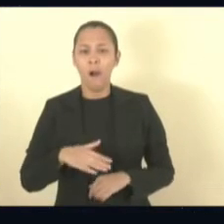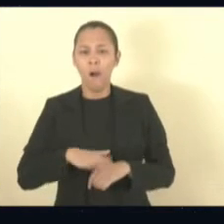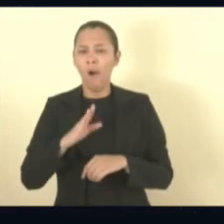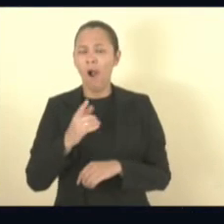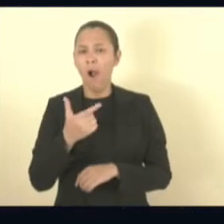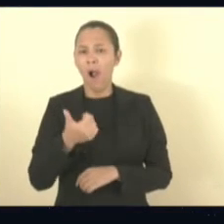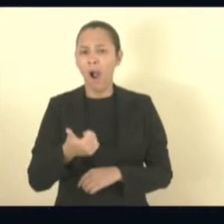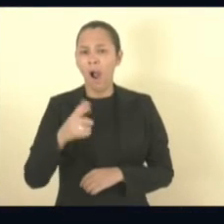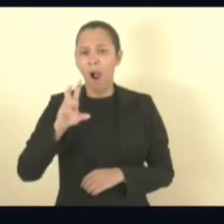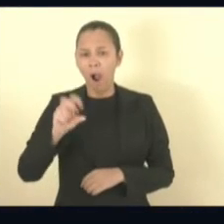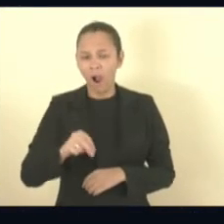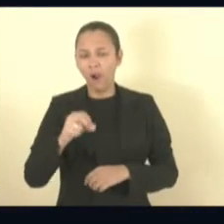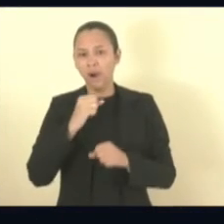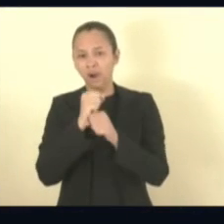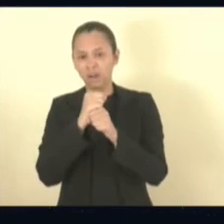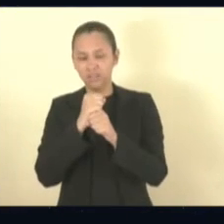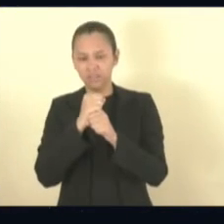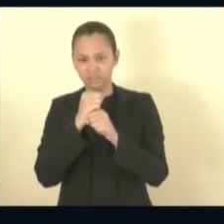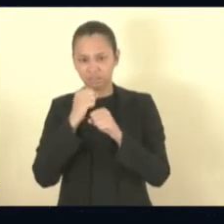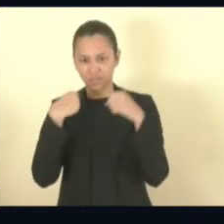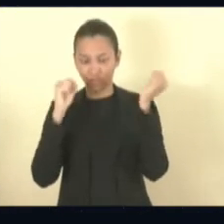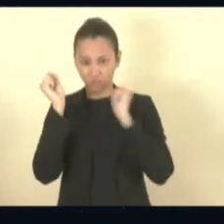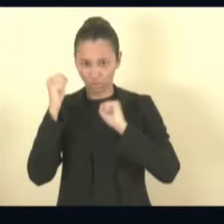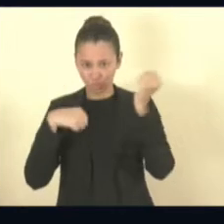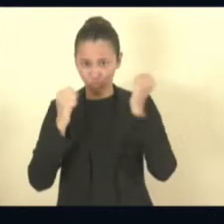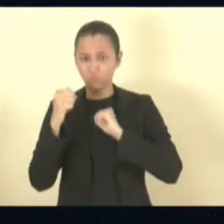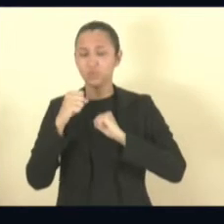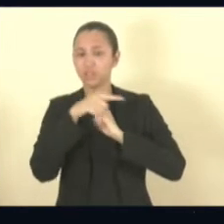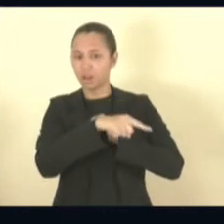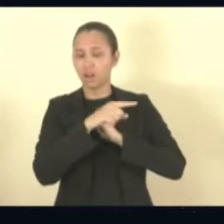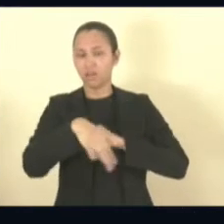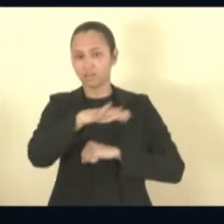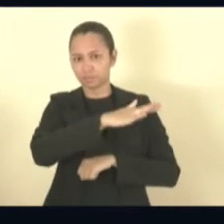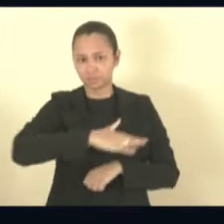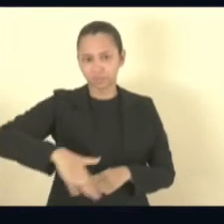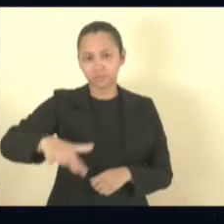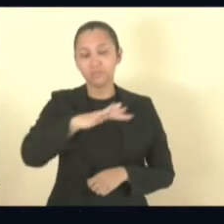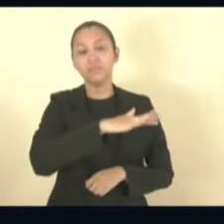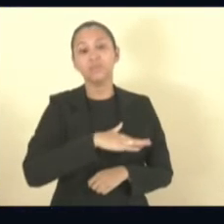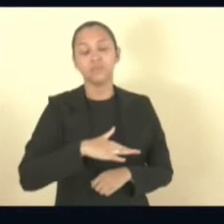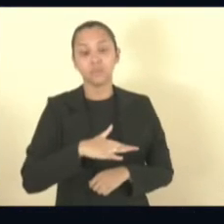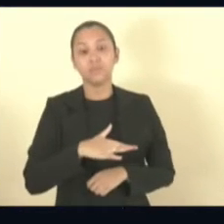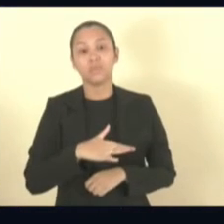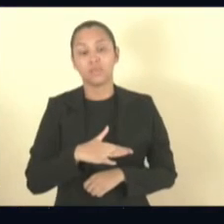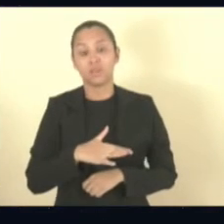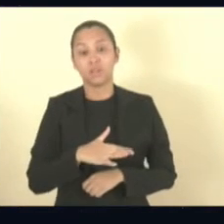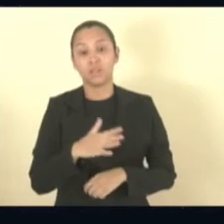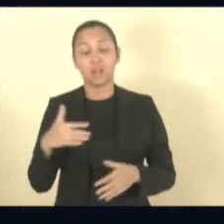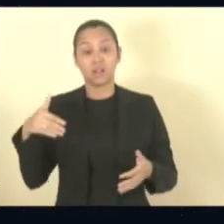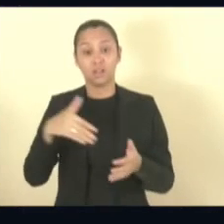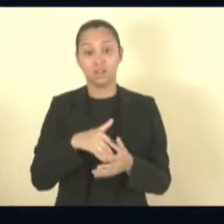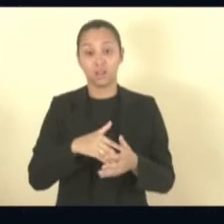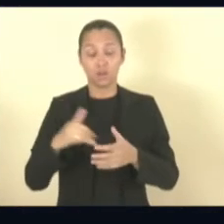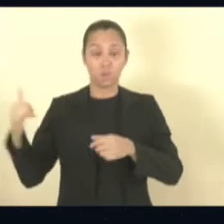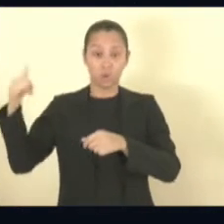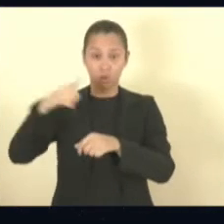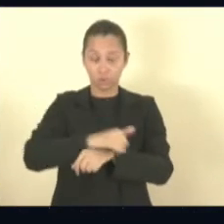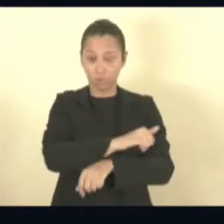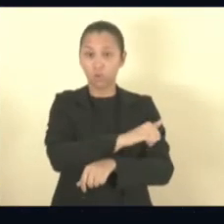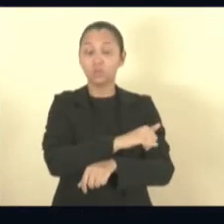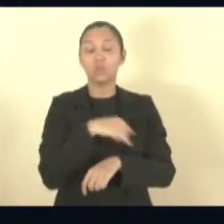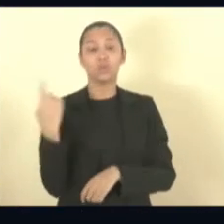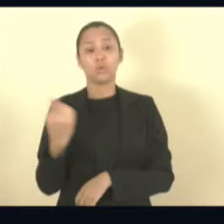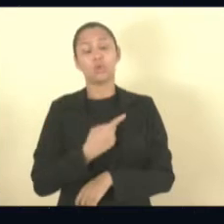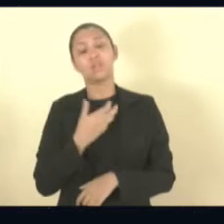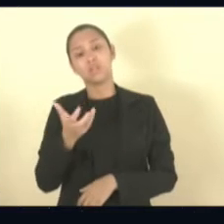150 indústrias instaladas ali no Distrito Industrial, que atravessa e vai até o aeroporto. Então, nós